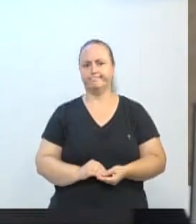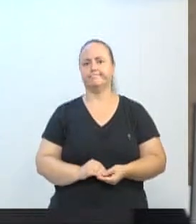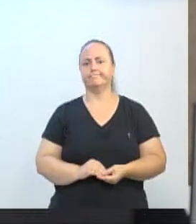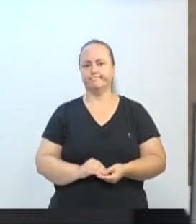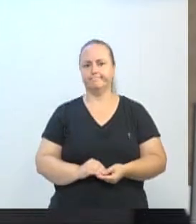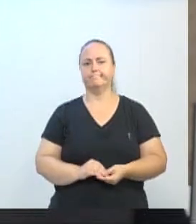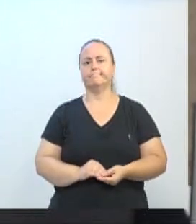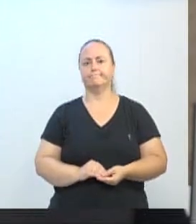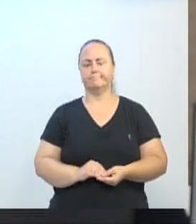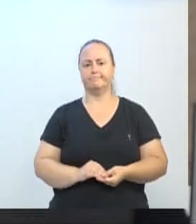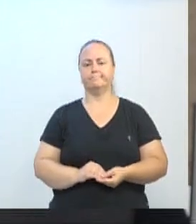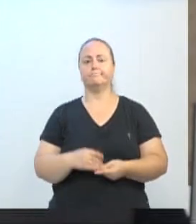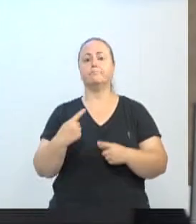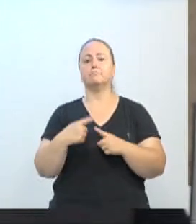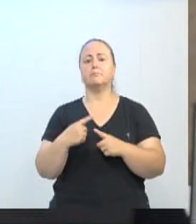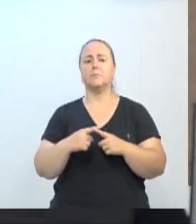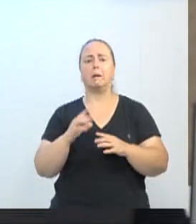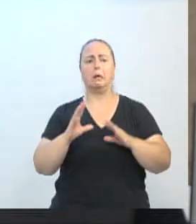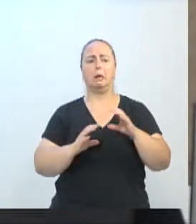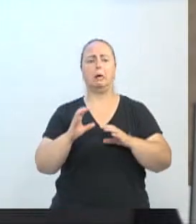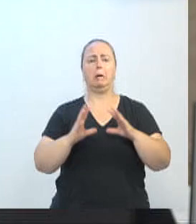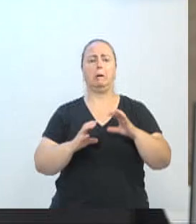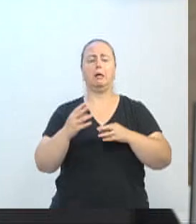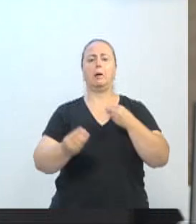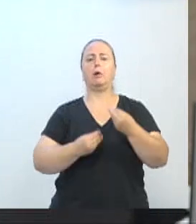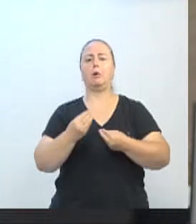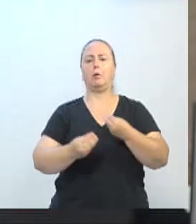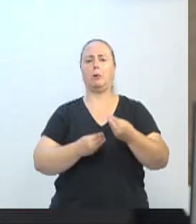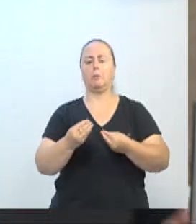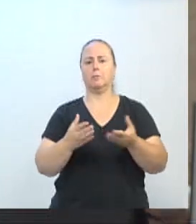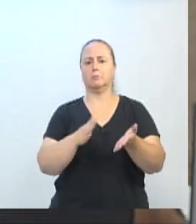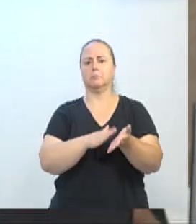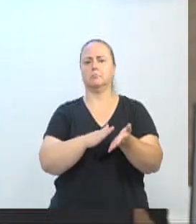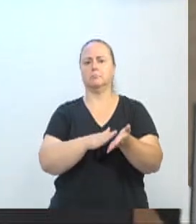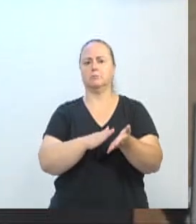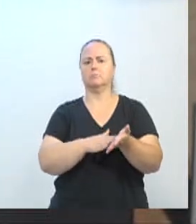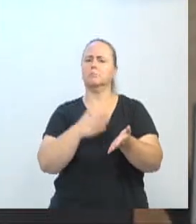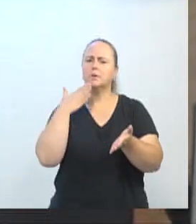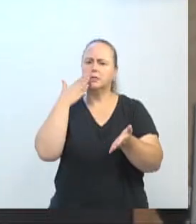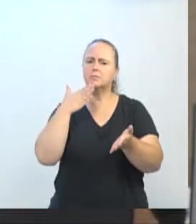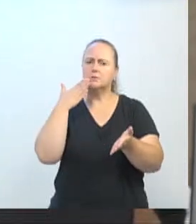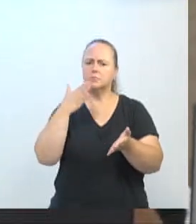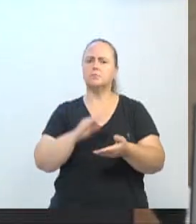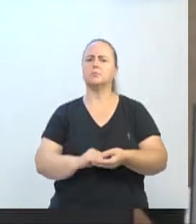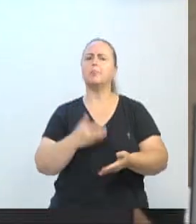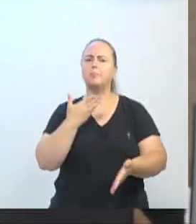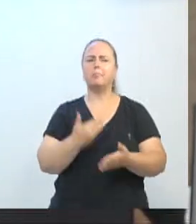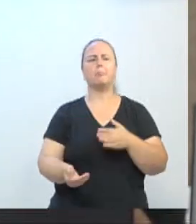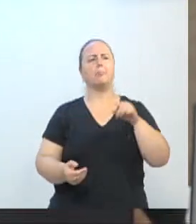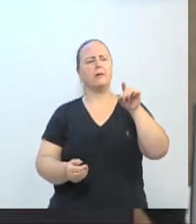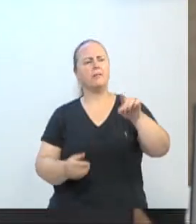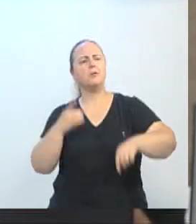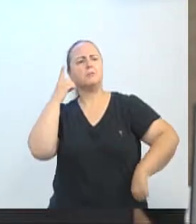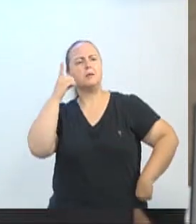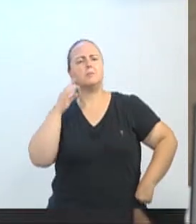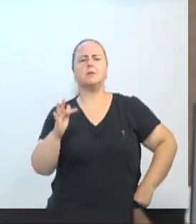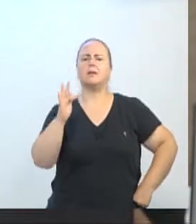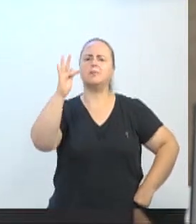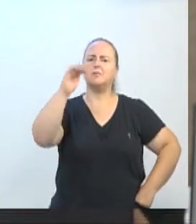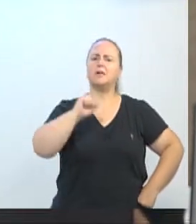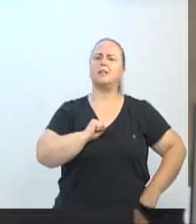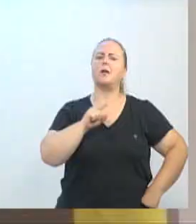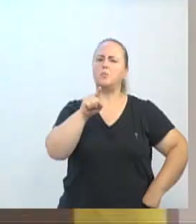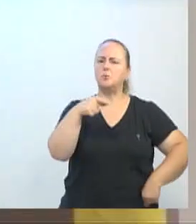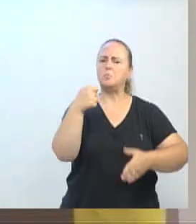brigando para saber quem é o padrinho da obra. Parabéns pelo seu discurso. Parabéns. Perdemos um grande deputado federal. Tenho certeza que iria